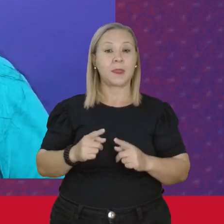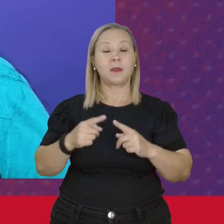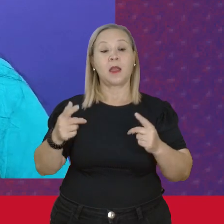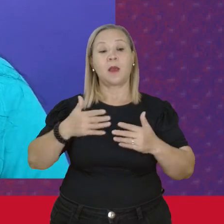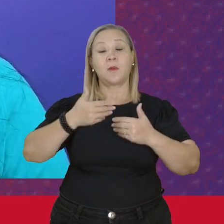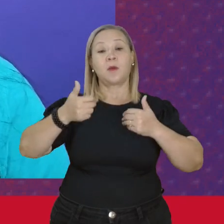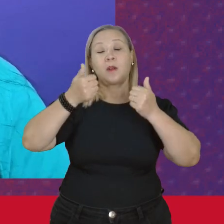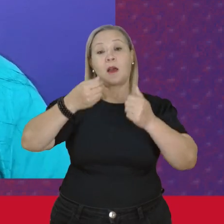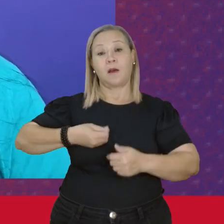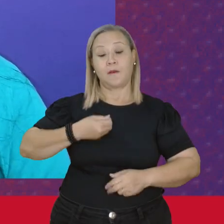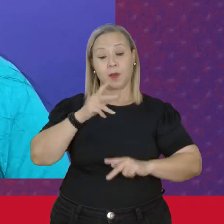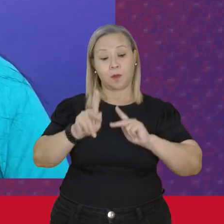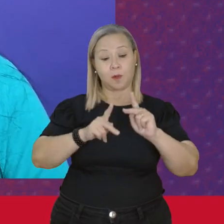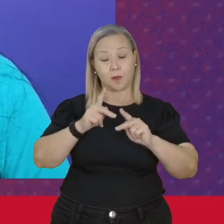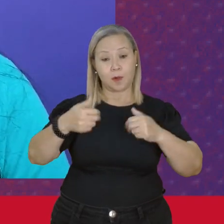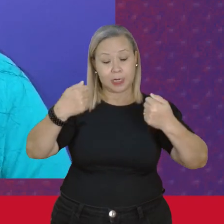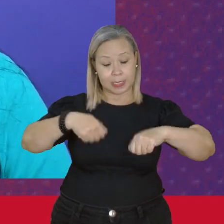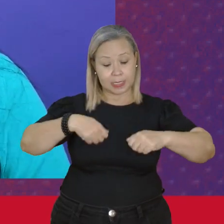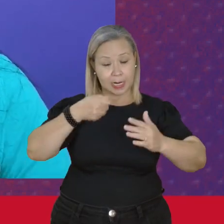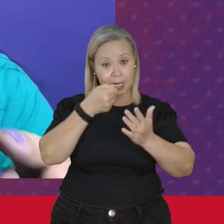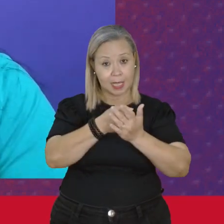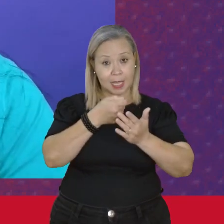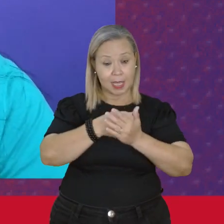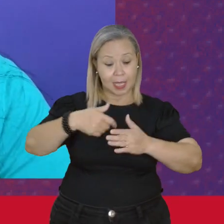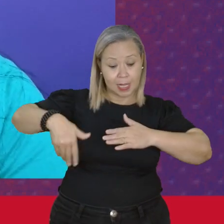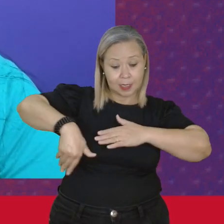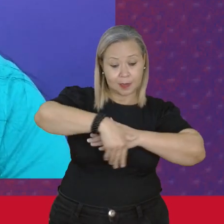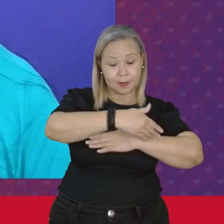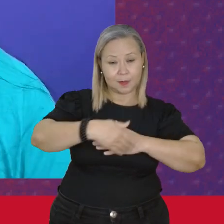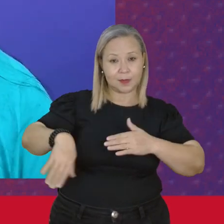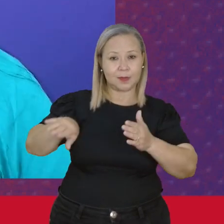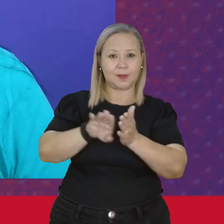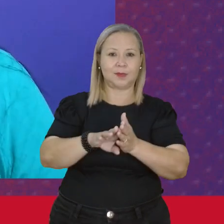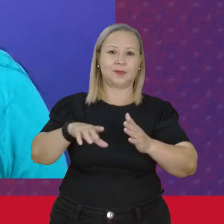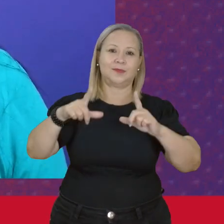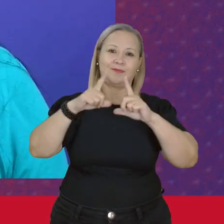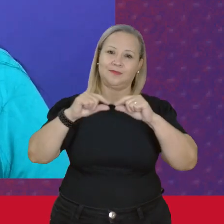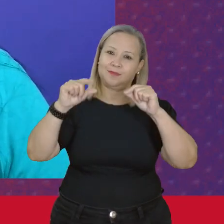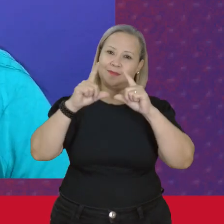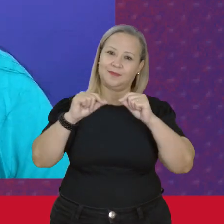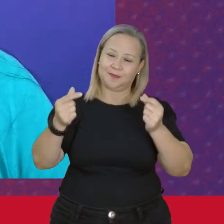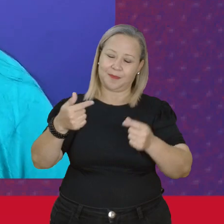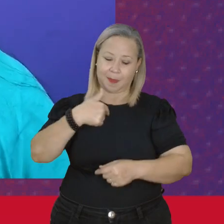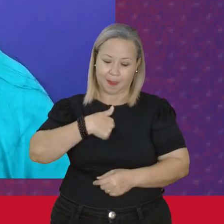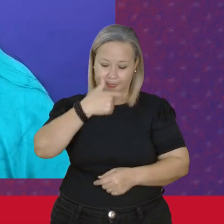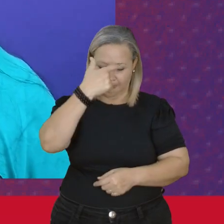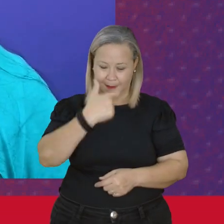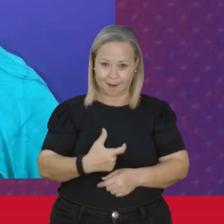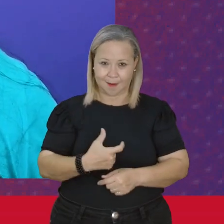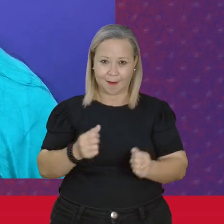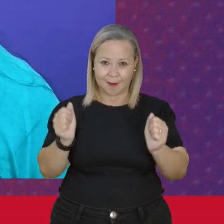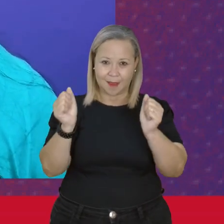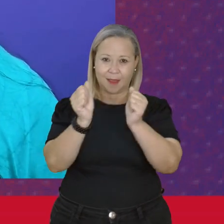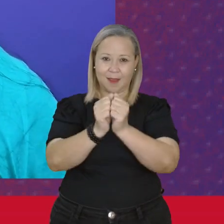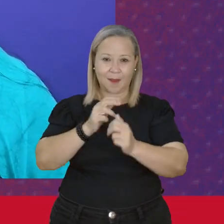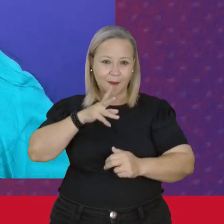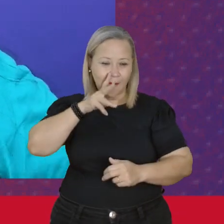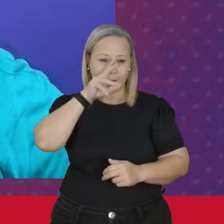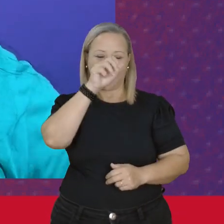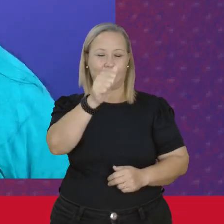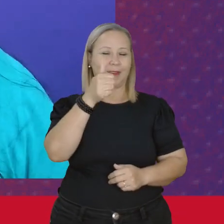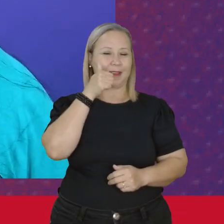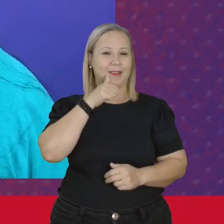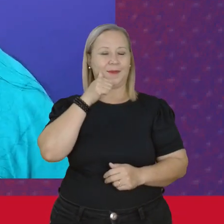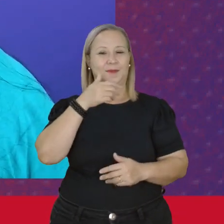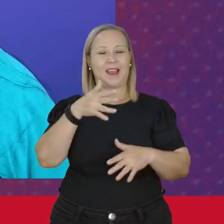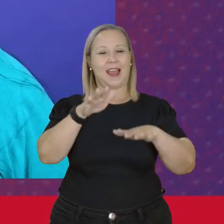necessário Que a luta Das periferias Chegue A Brasília E eu Quero estar junto Com a força Das mulheres